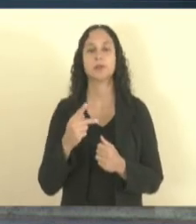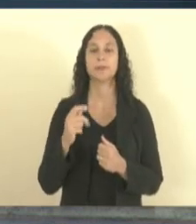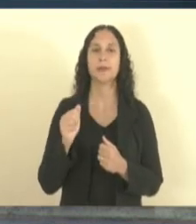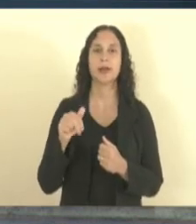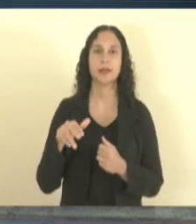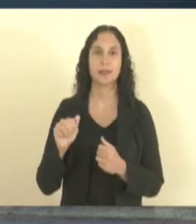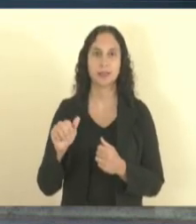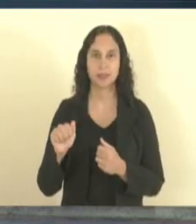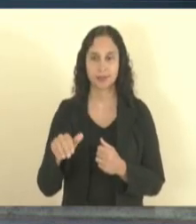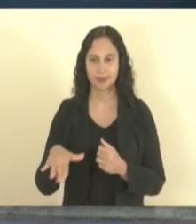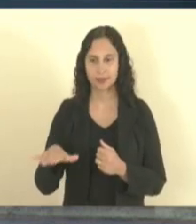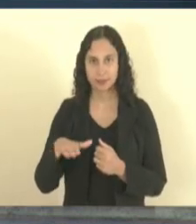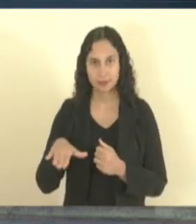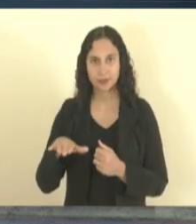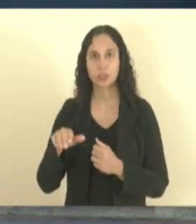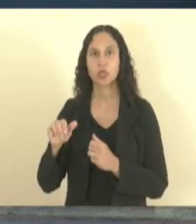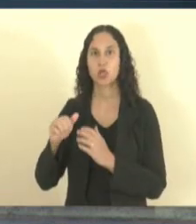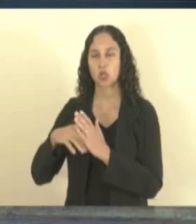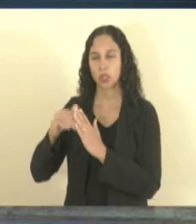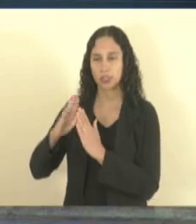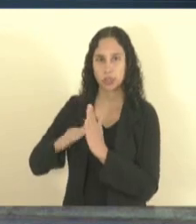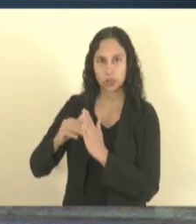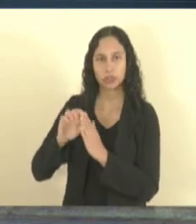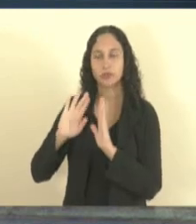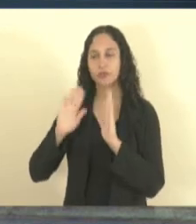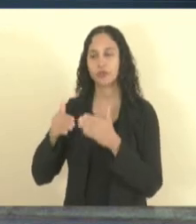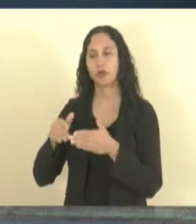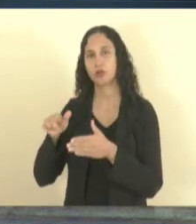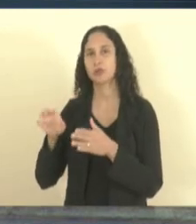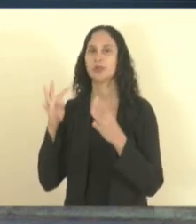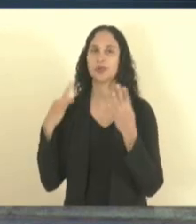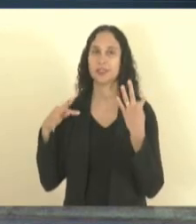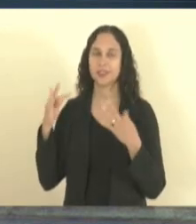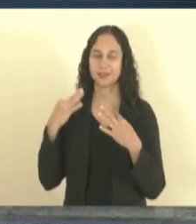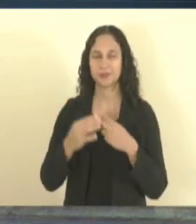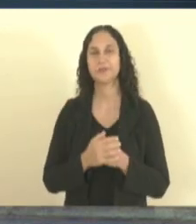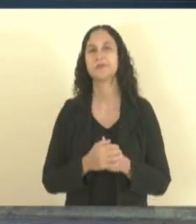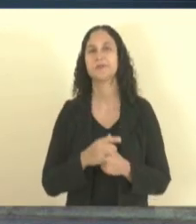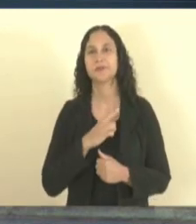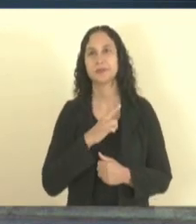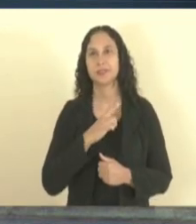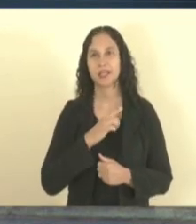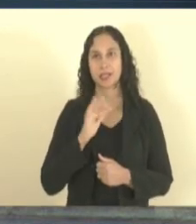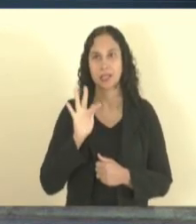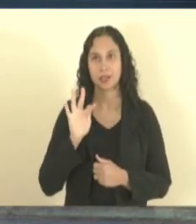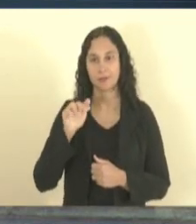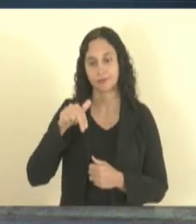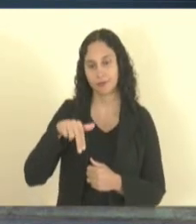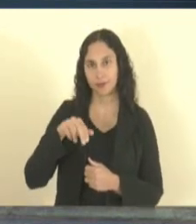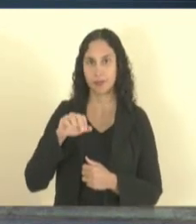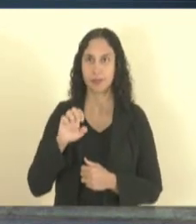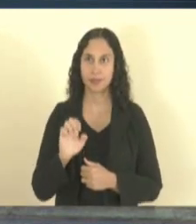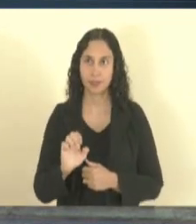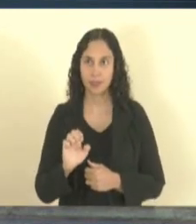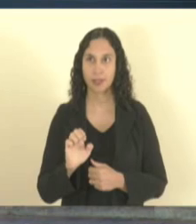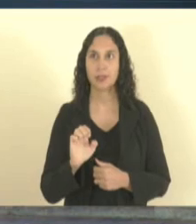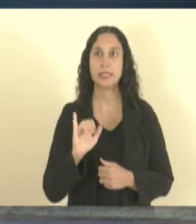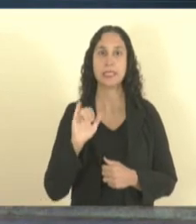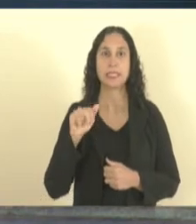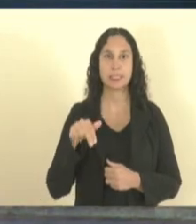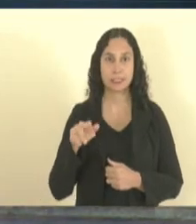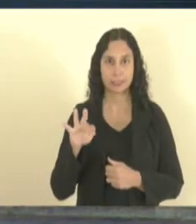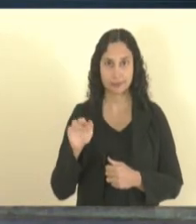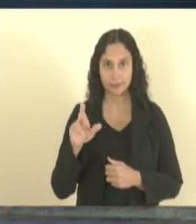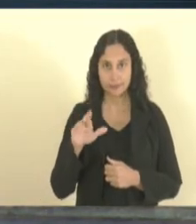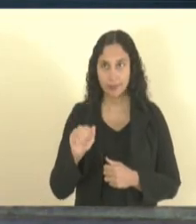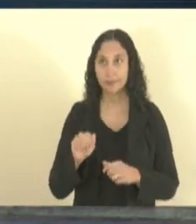região dos pontões com a latina aquela região ali de turismo. Temos também o FNA Infra e o FNA Rural que